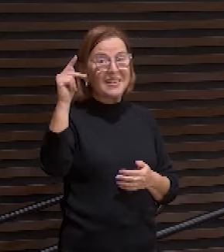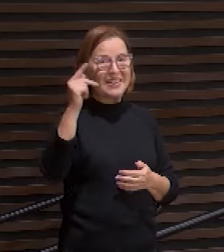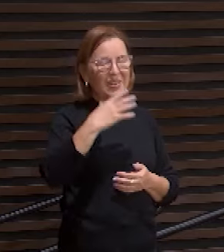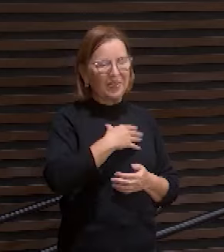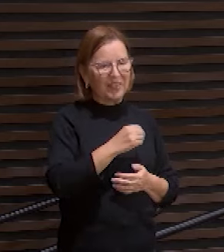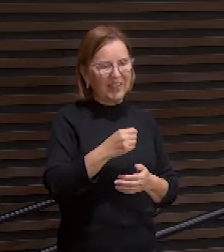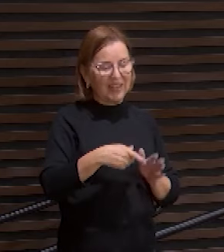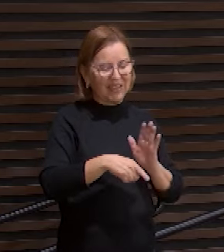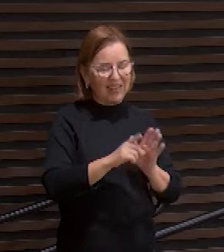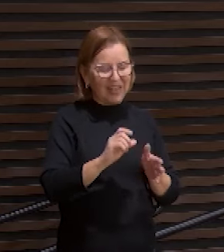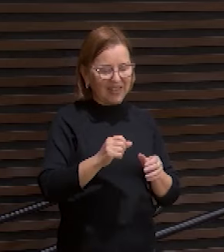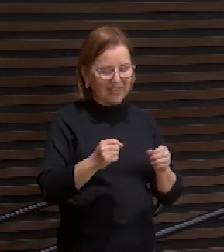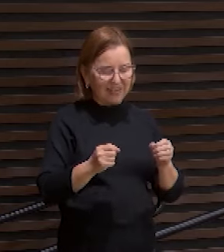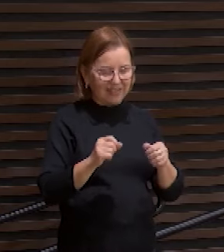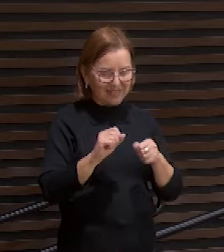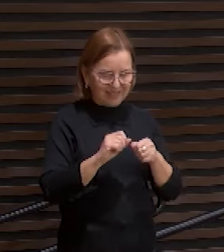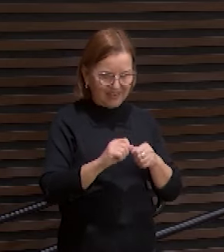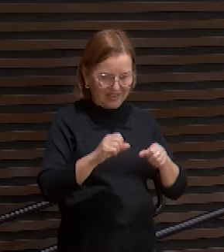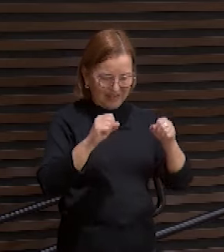antes da fundação do mundo